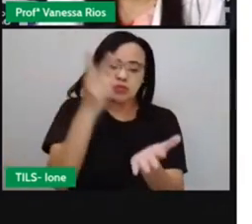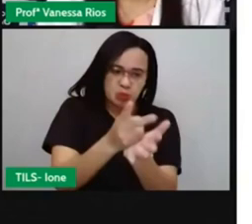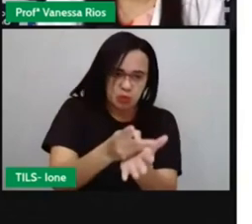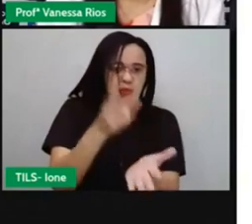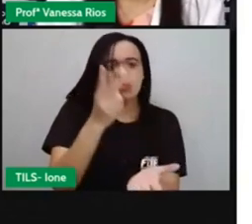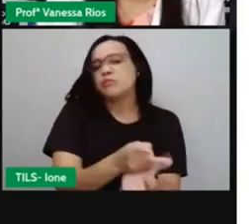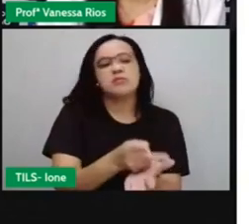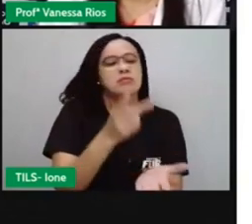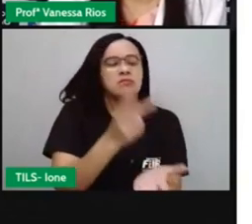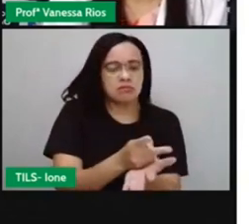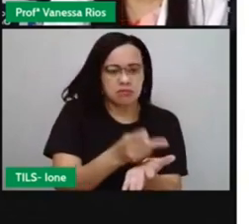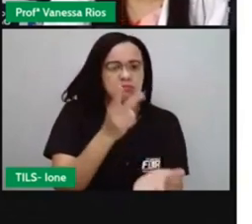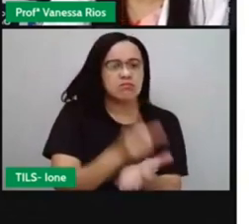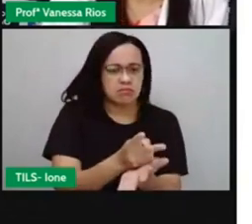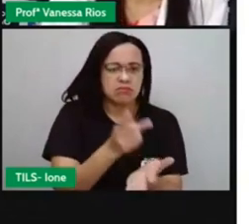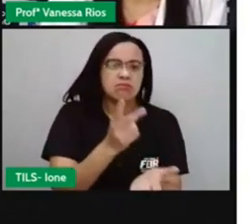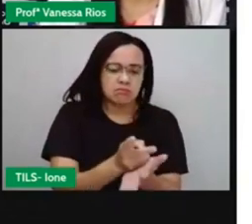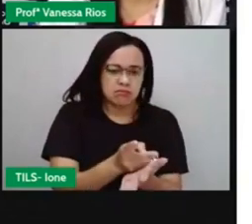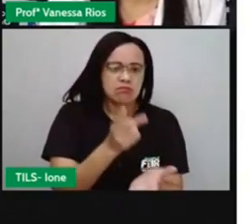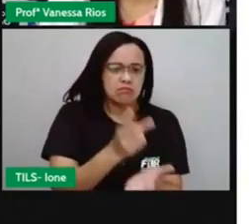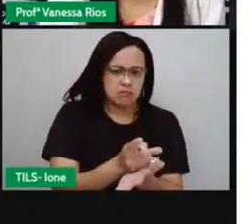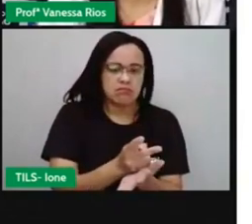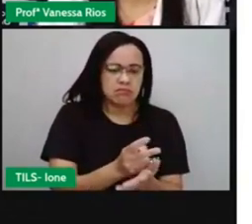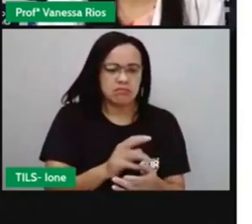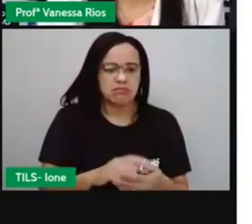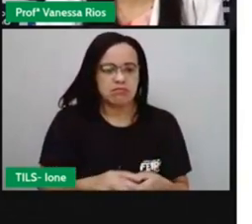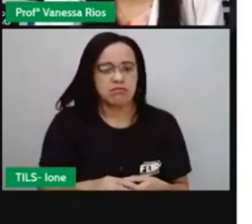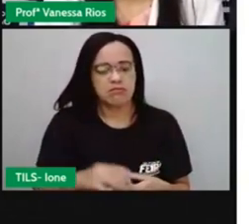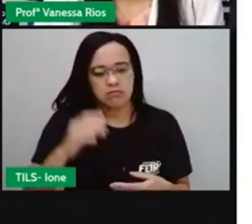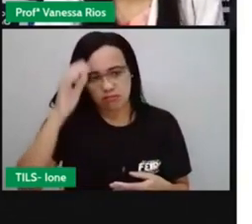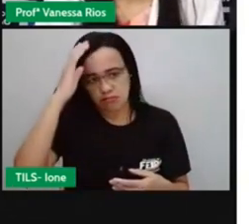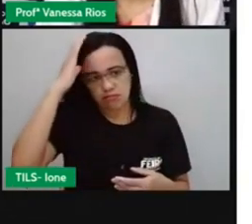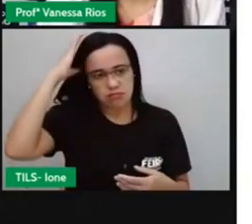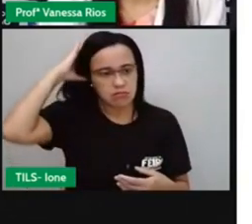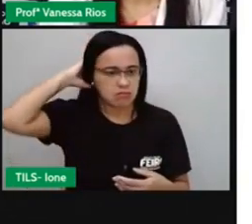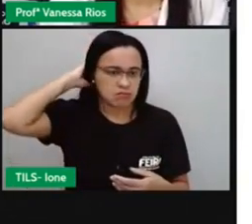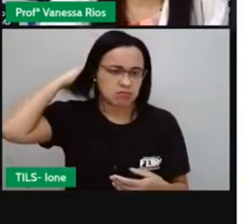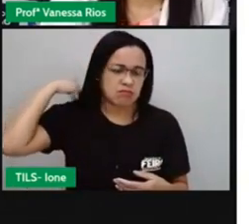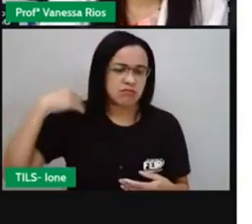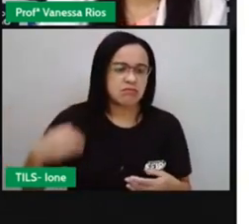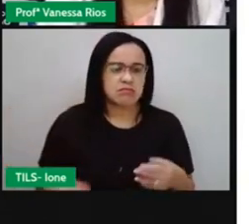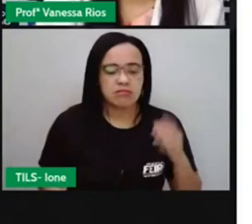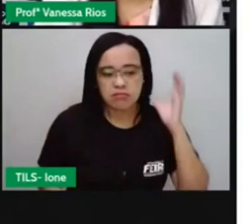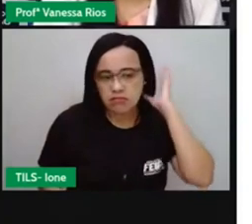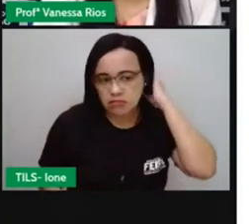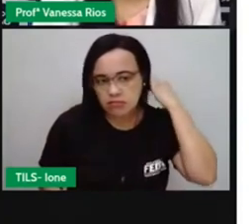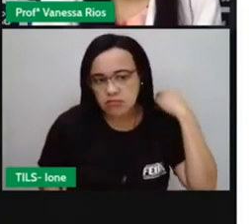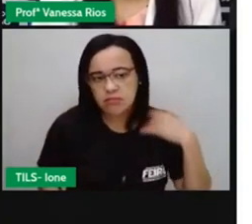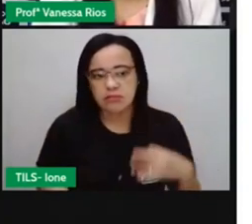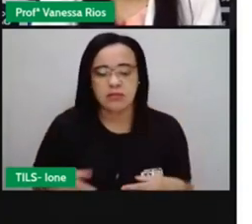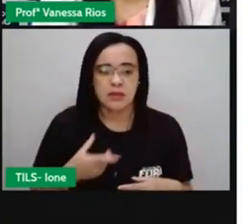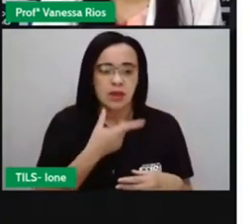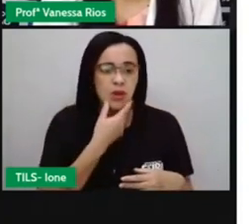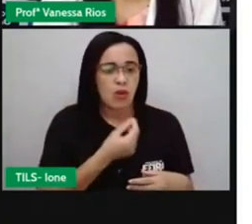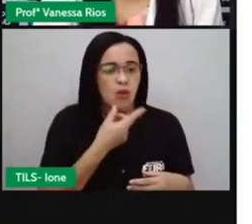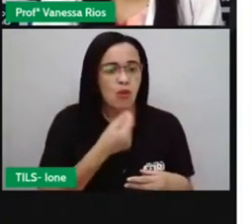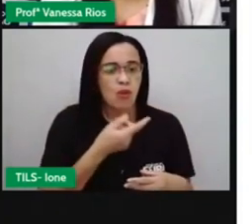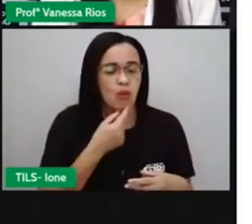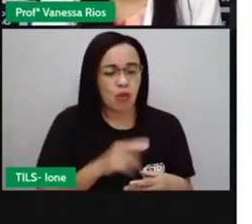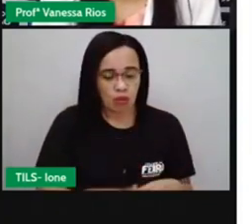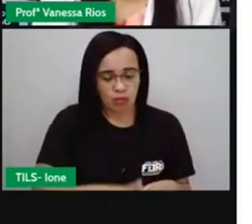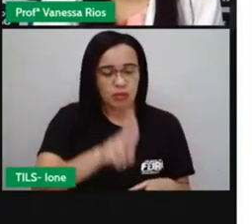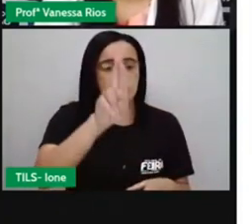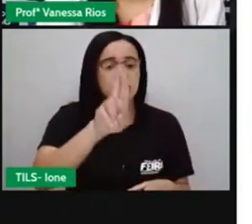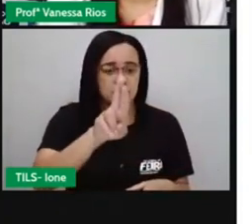não era considerada apta a governar, seria a rainha, mas ele é quem tomava as decisões. Ao sair do